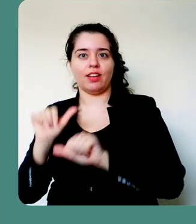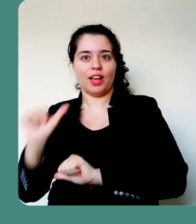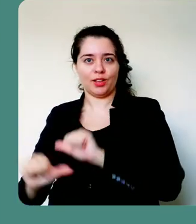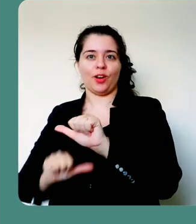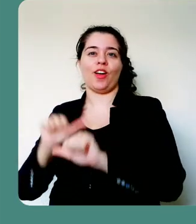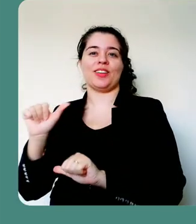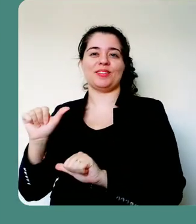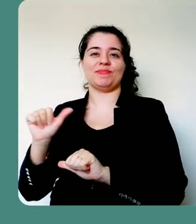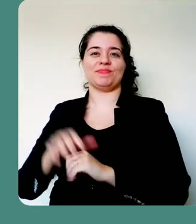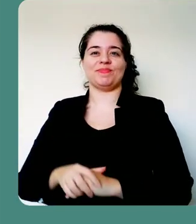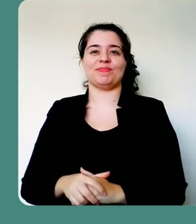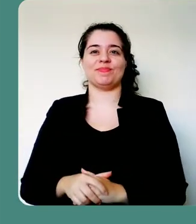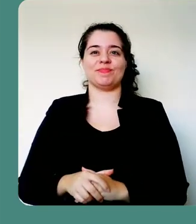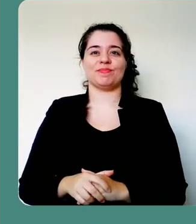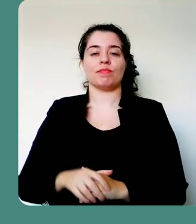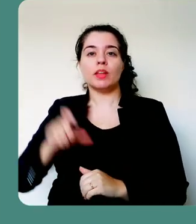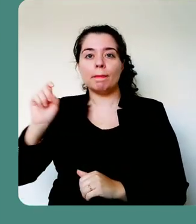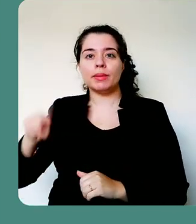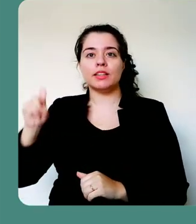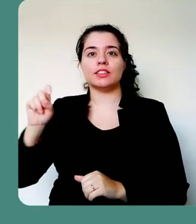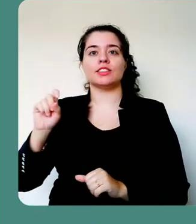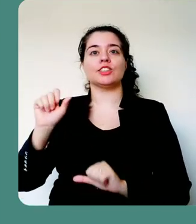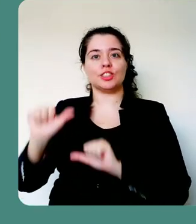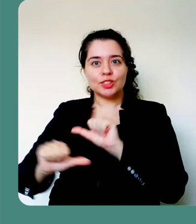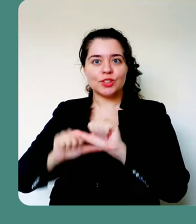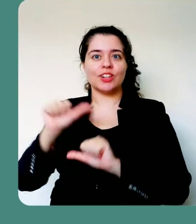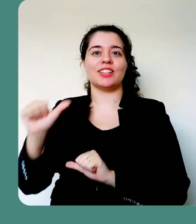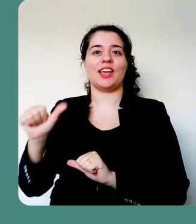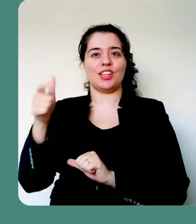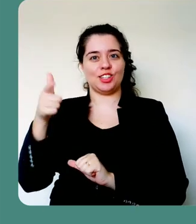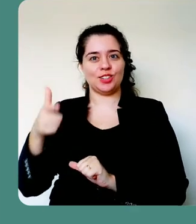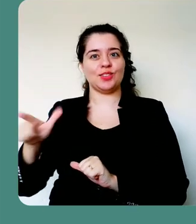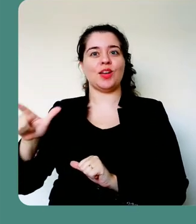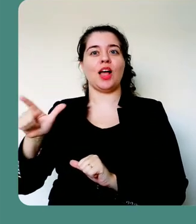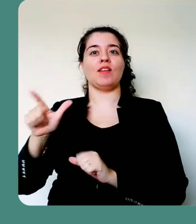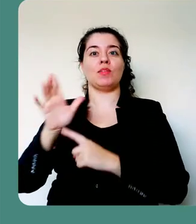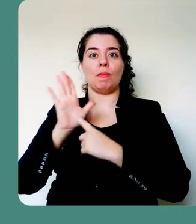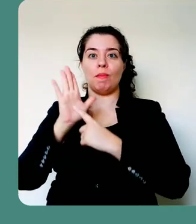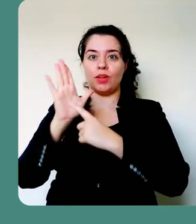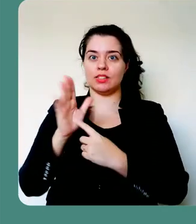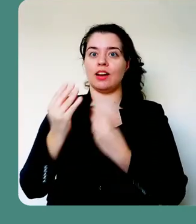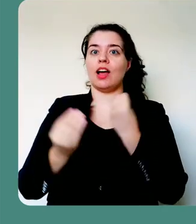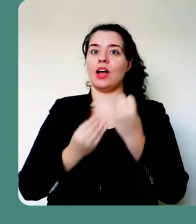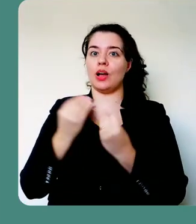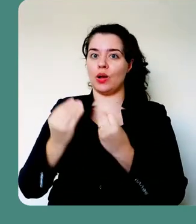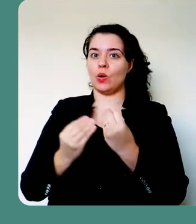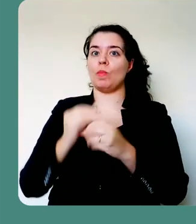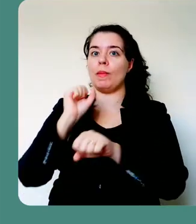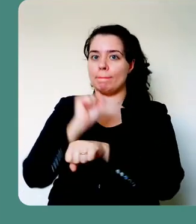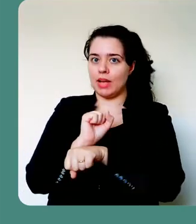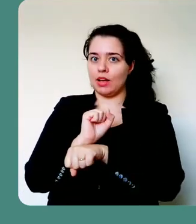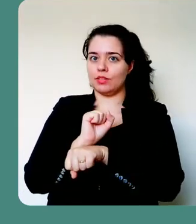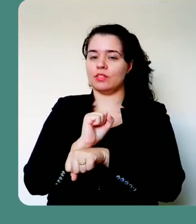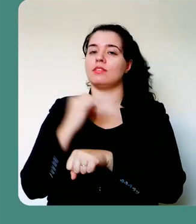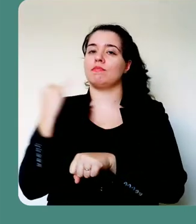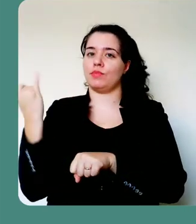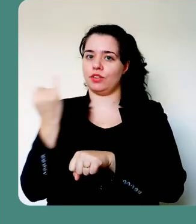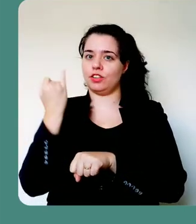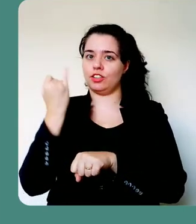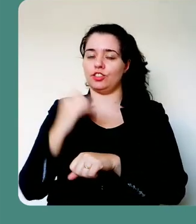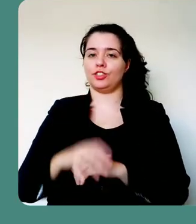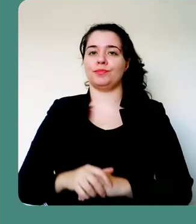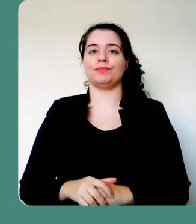Então, aqui eu avancei mais uma vez o slide, só para exemplificar como deve ser a pausa. E esta pausa, novamente, é bastante importante.